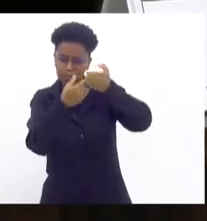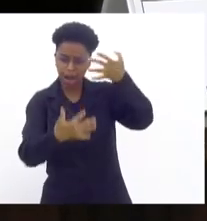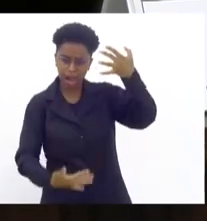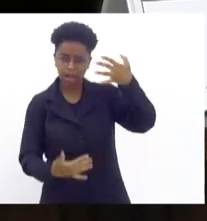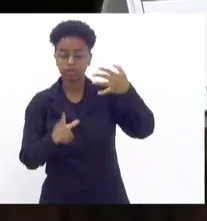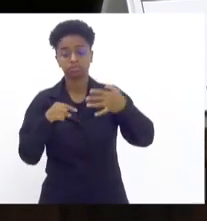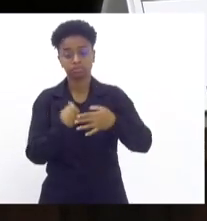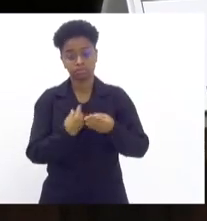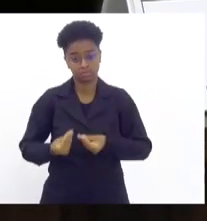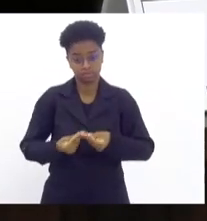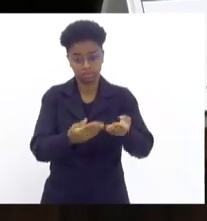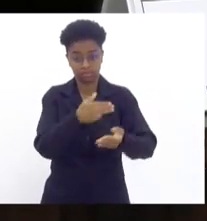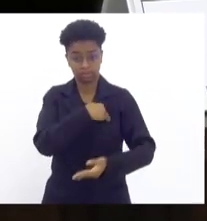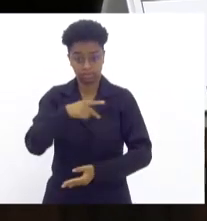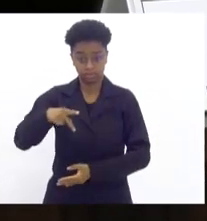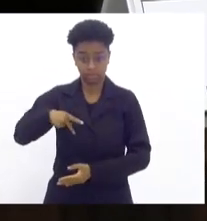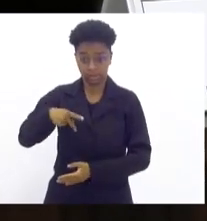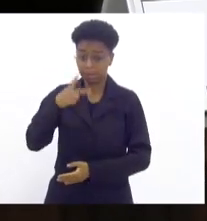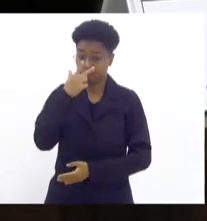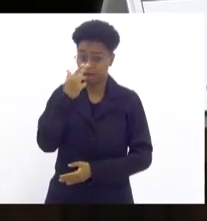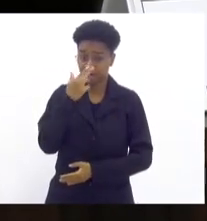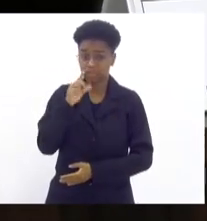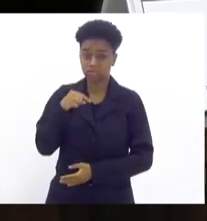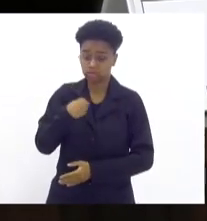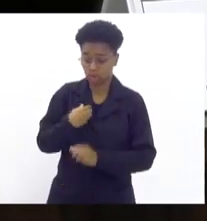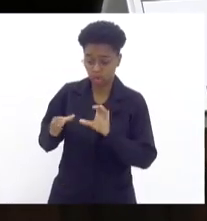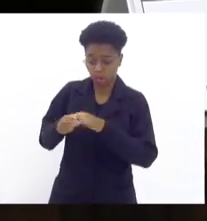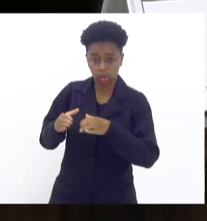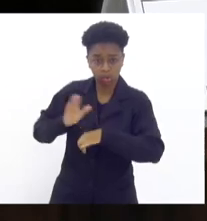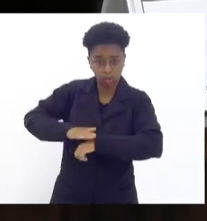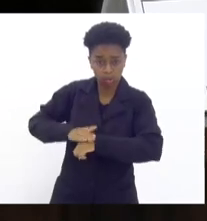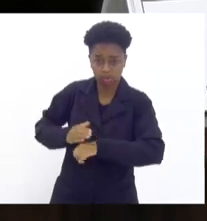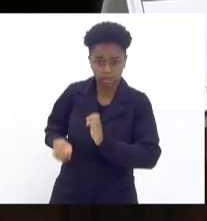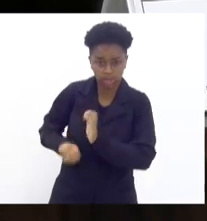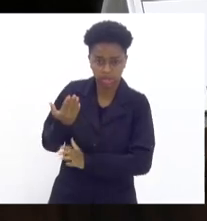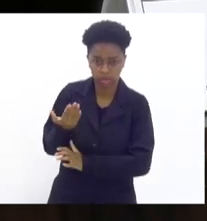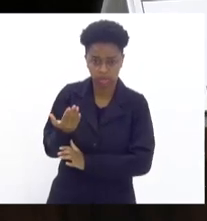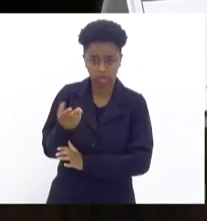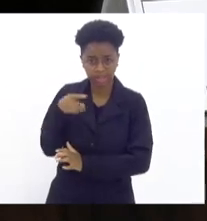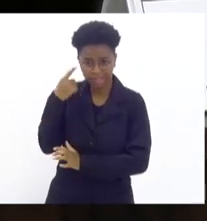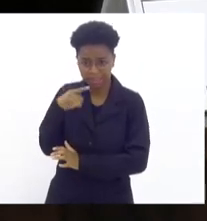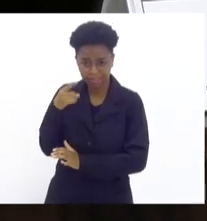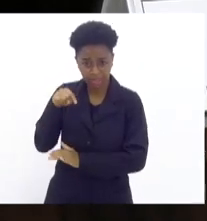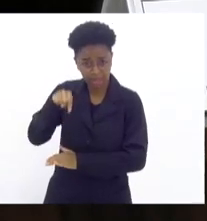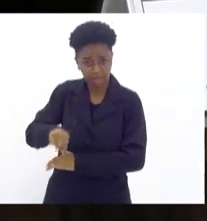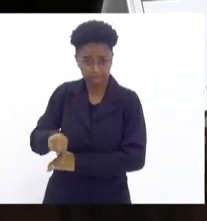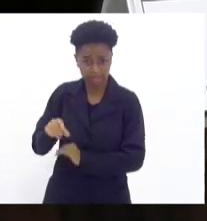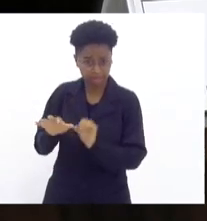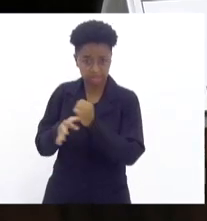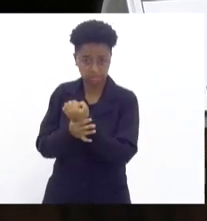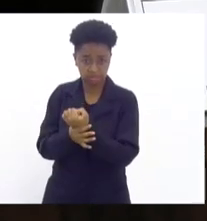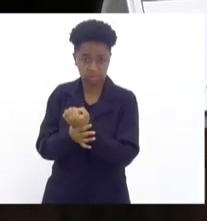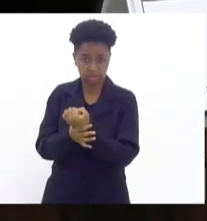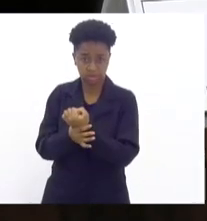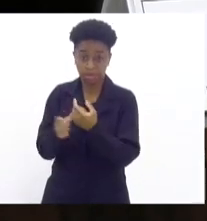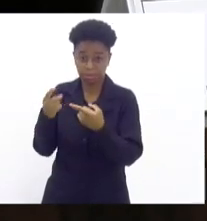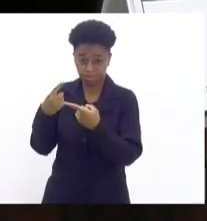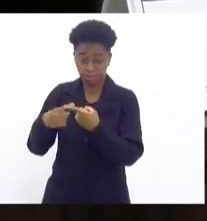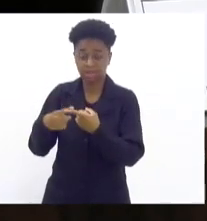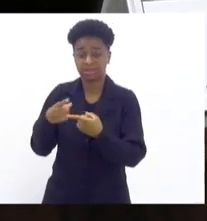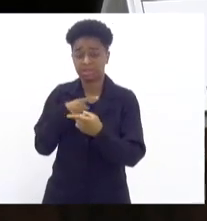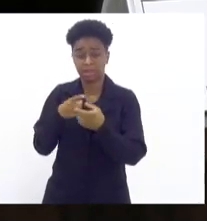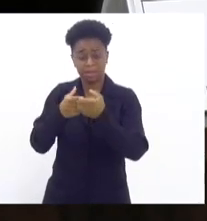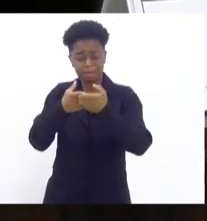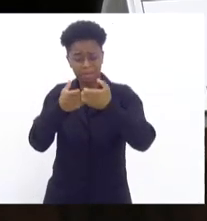Ministério Público Federal como se fosse da comissão, dos deputados da comissão de segurança. Tamanho a